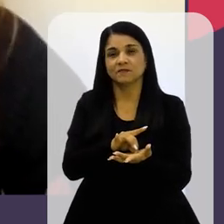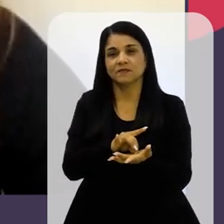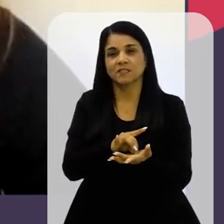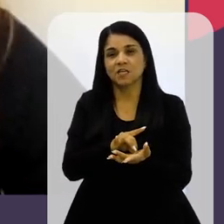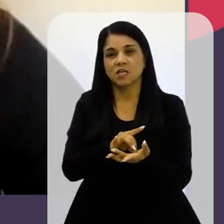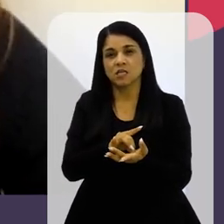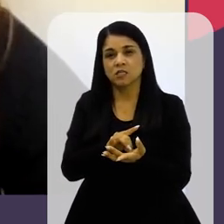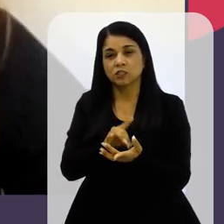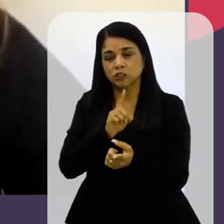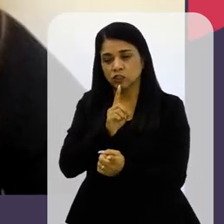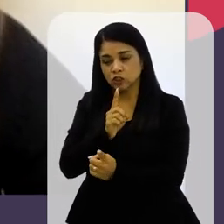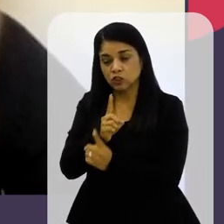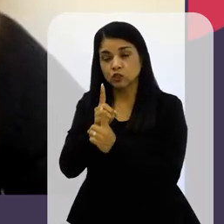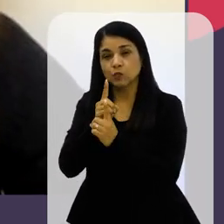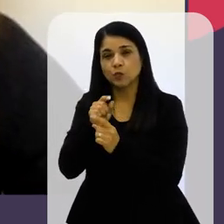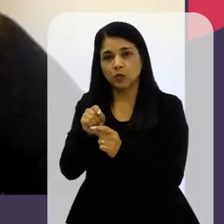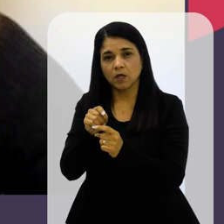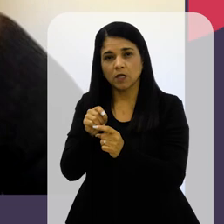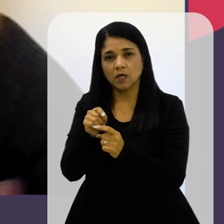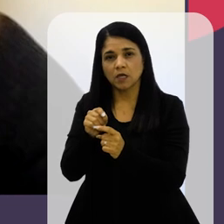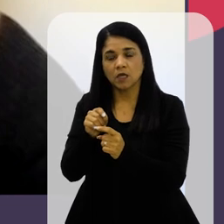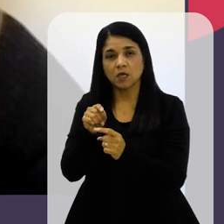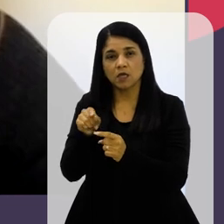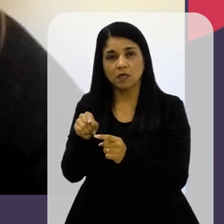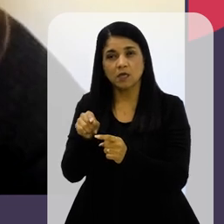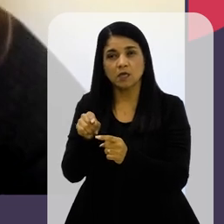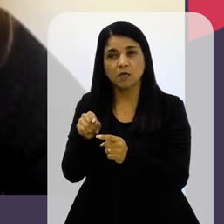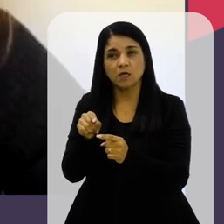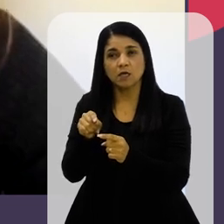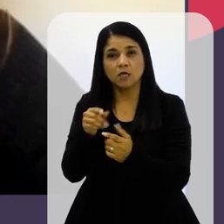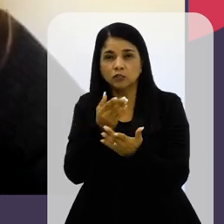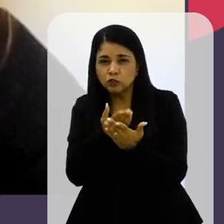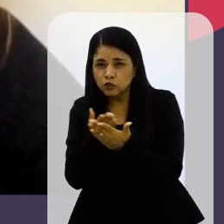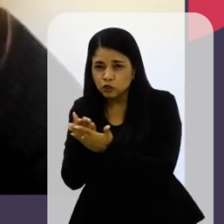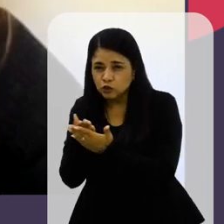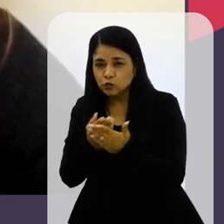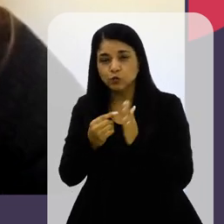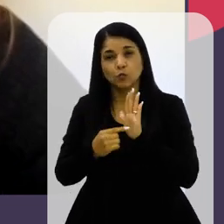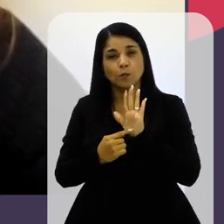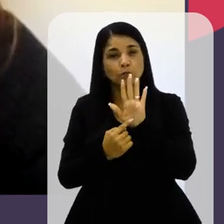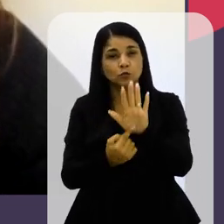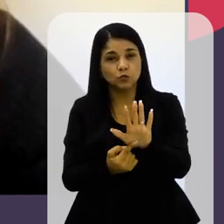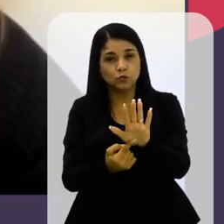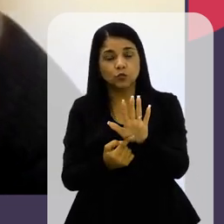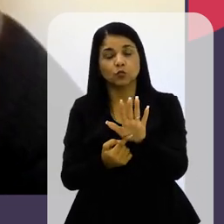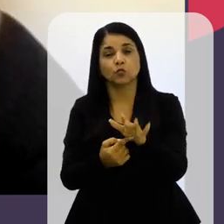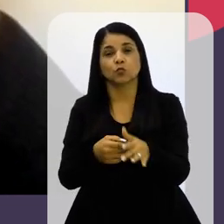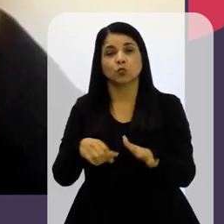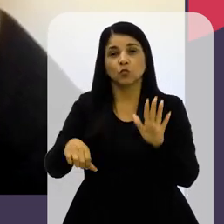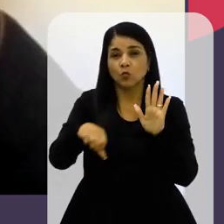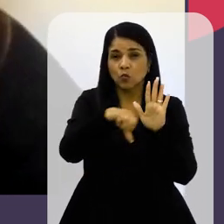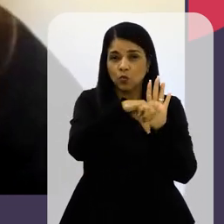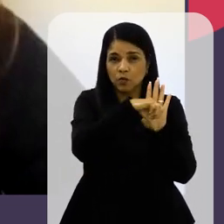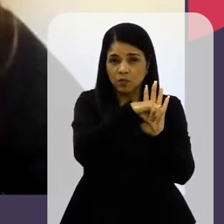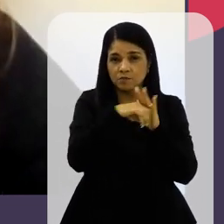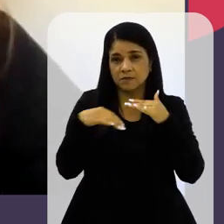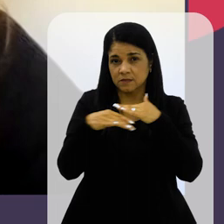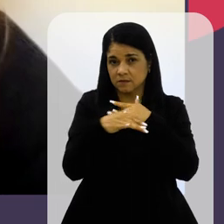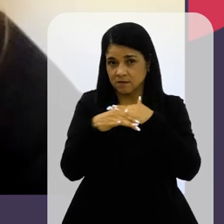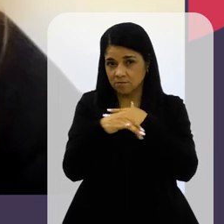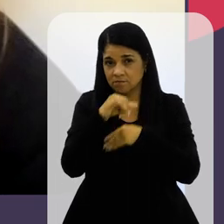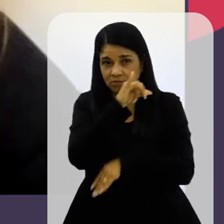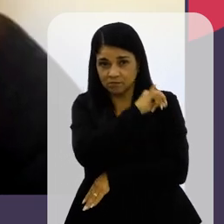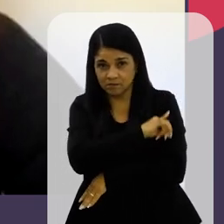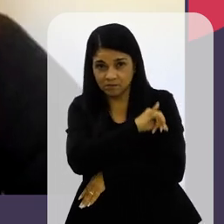conseguiu Encontrar Né Que Os nossos Achados Conseguiram Demonstrar Que os crimes Na